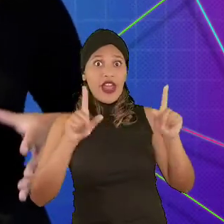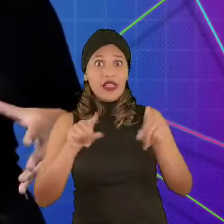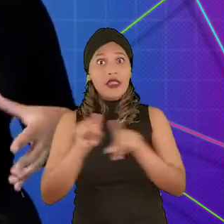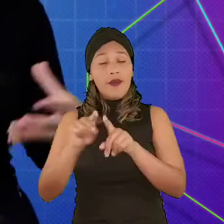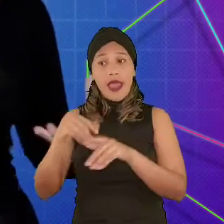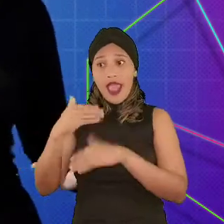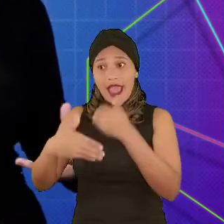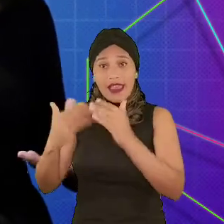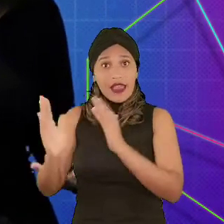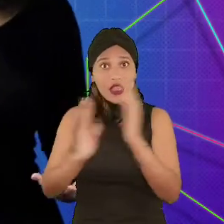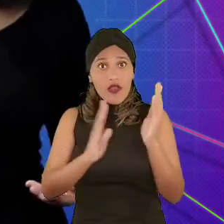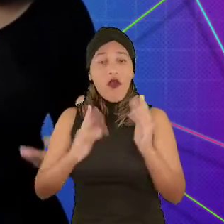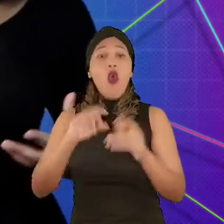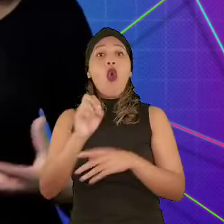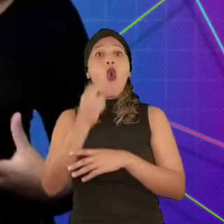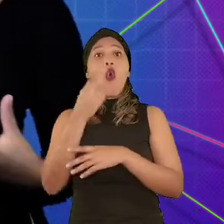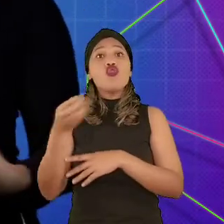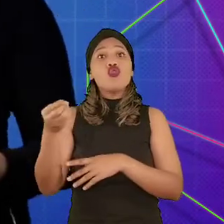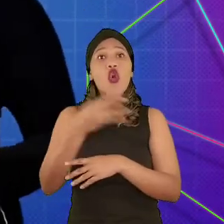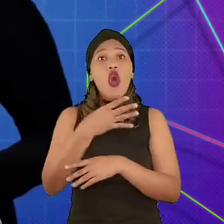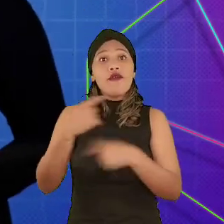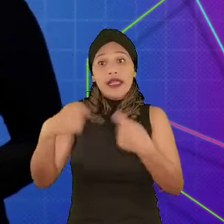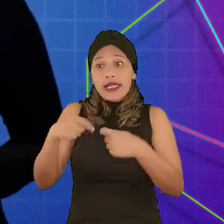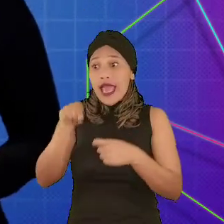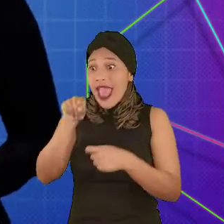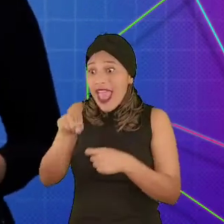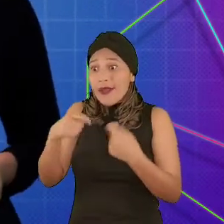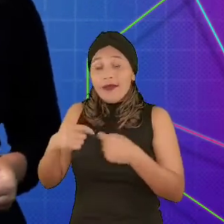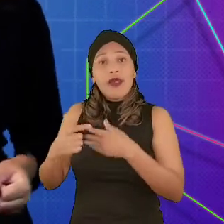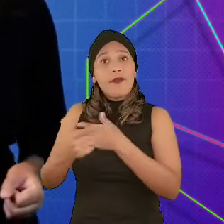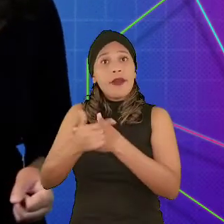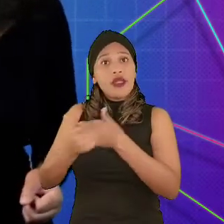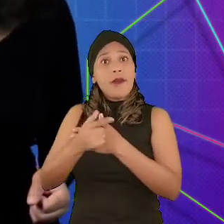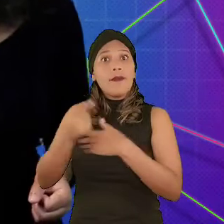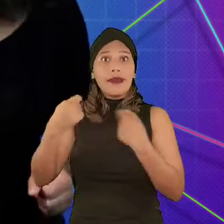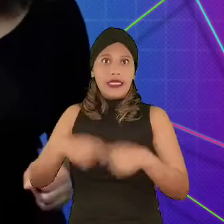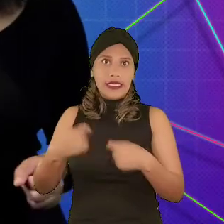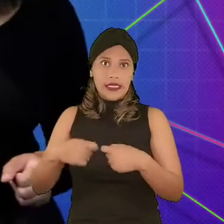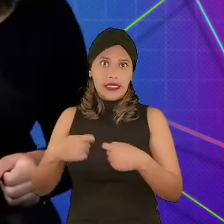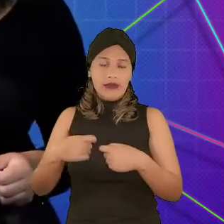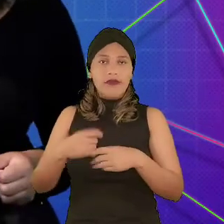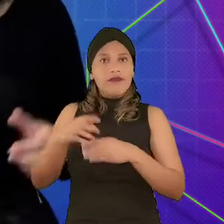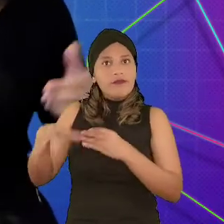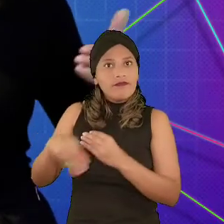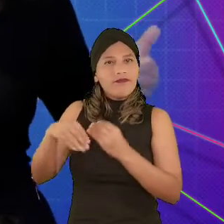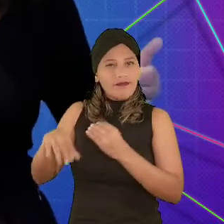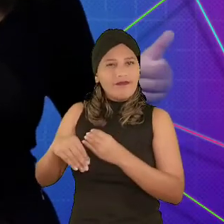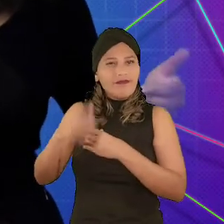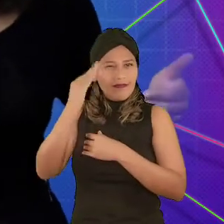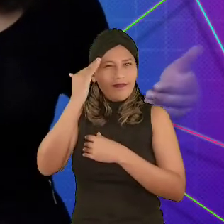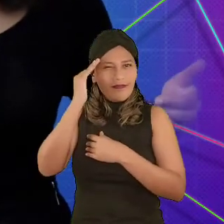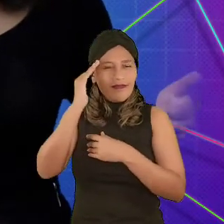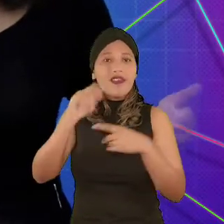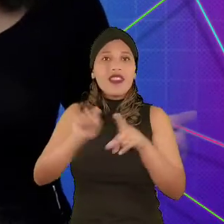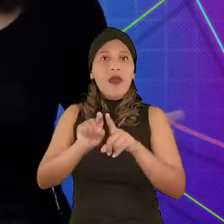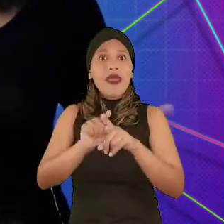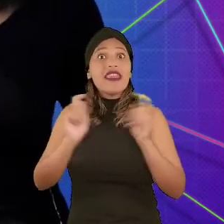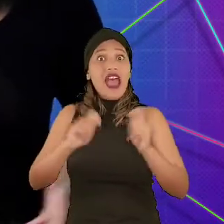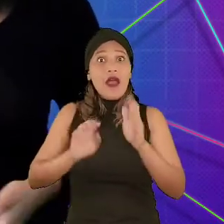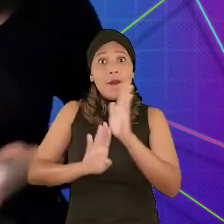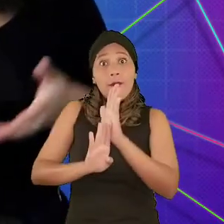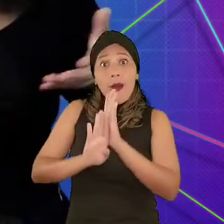nível ou novas necessidades que o jogador deva fazer. Em segundo, você pode aumentar a